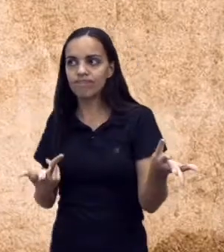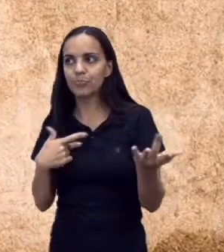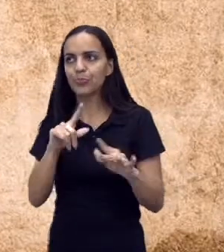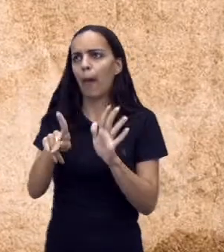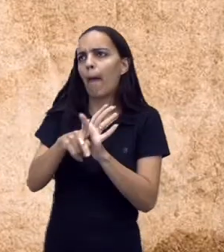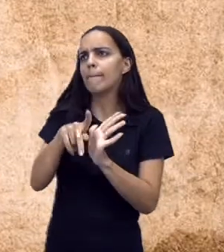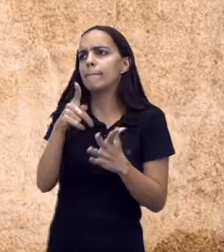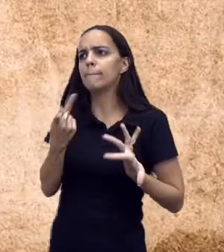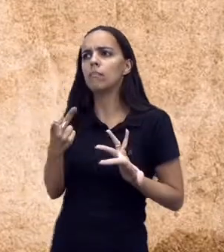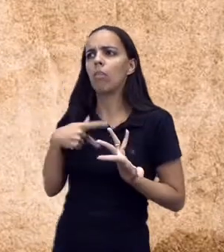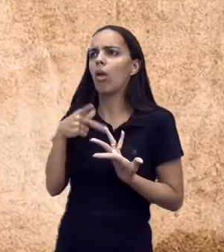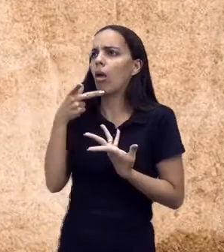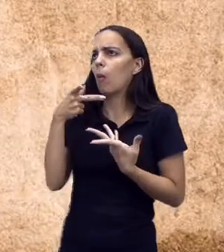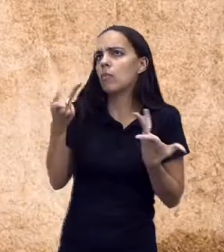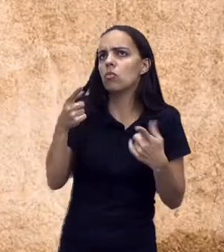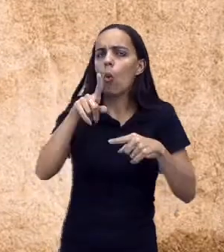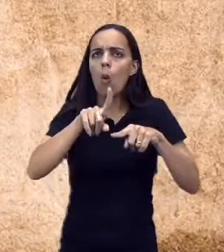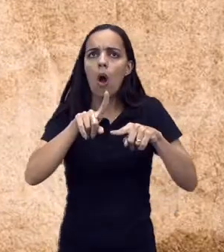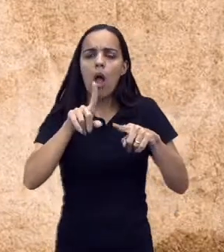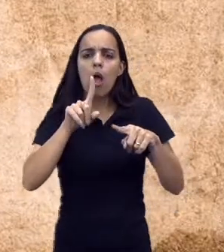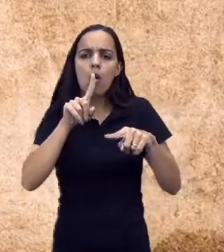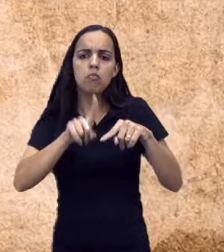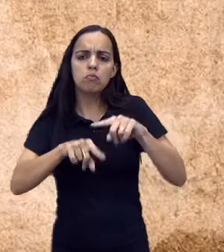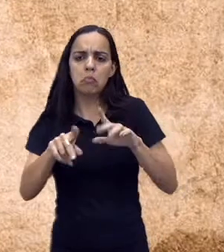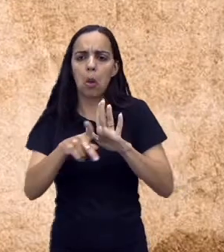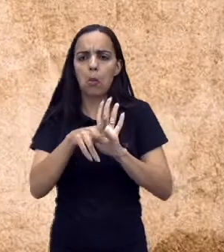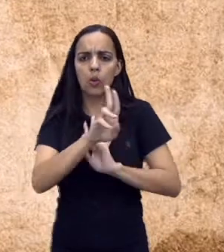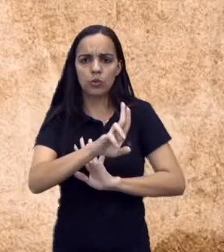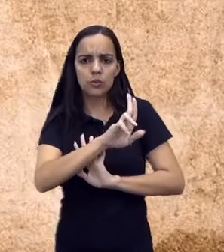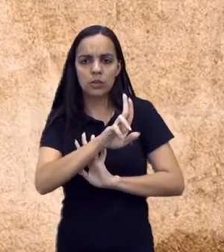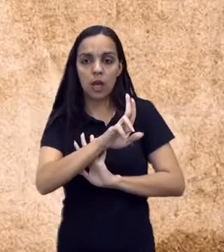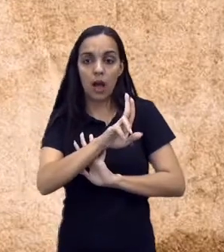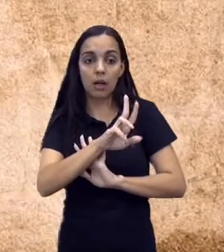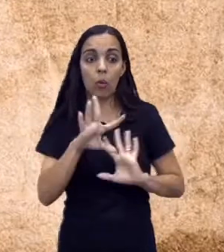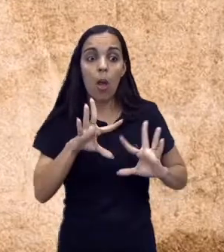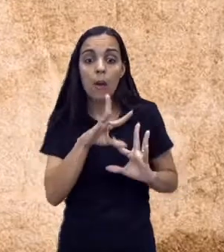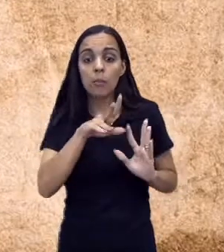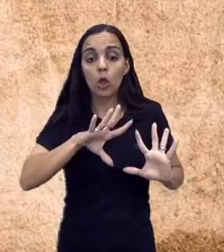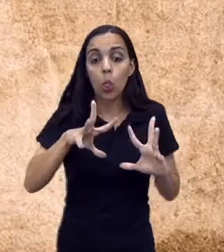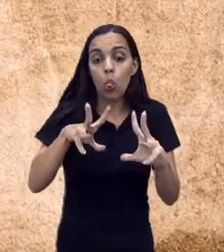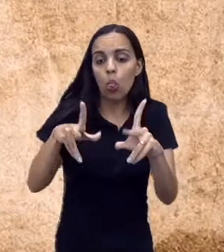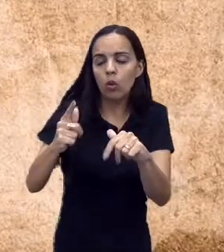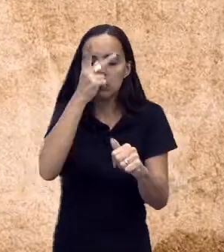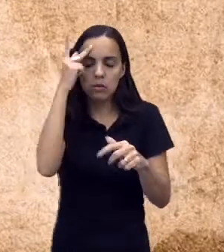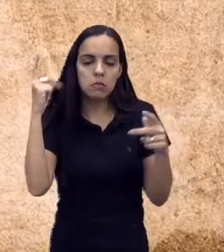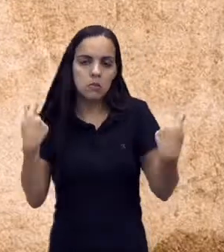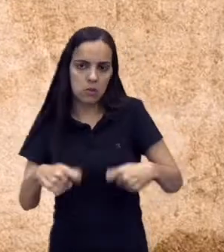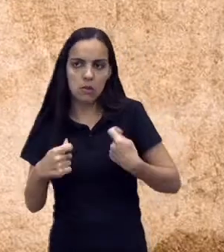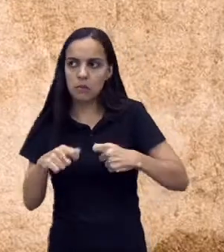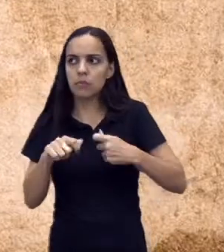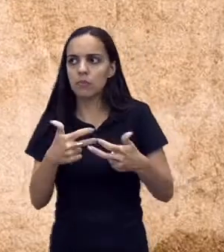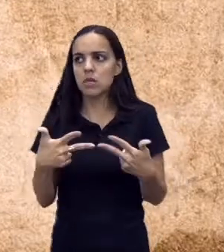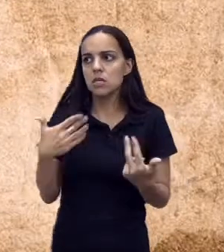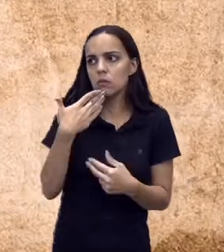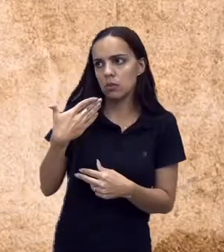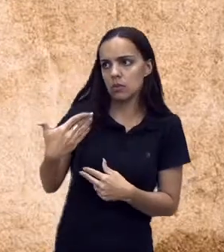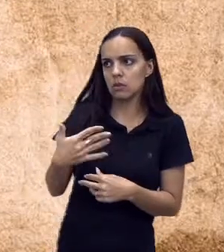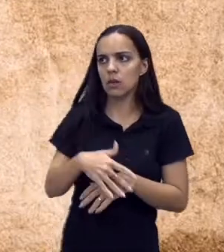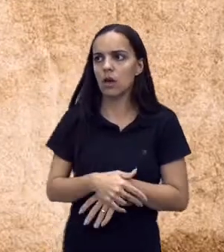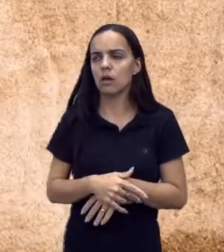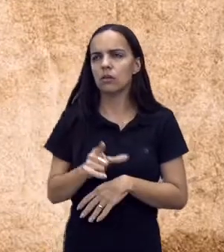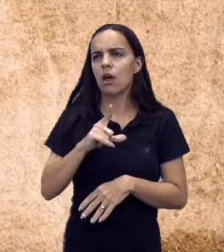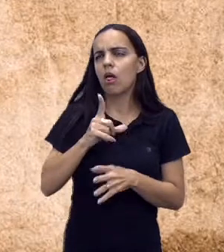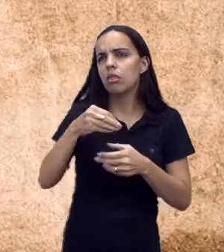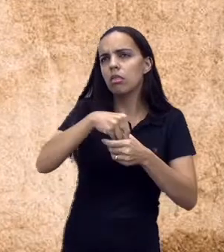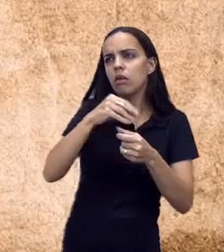próprio desenvolvimento, para o meu próprio bem, mas para o bem de todo mundo. E nós temos, né? Dentre essas